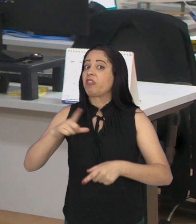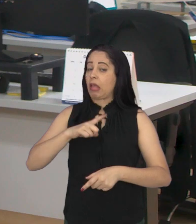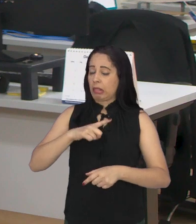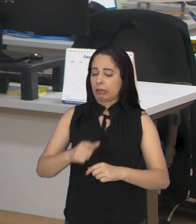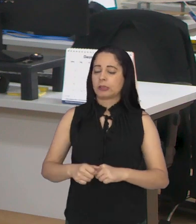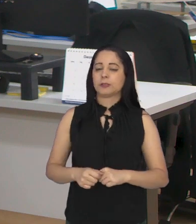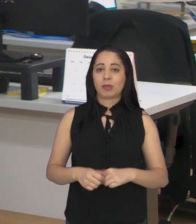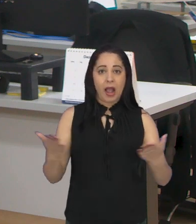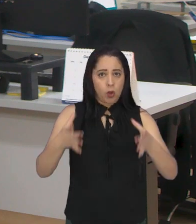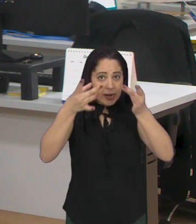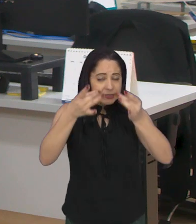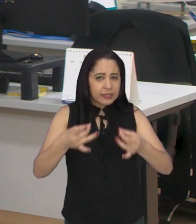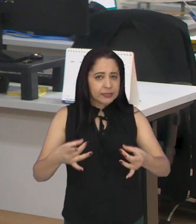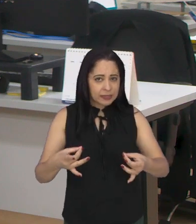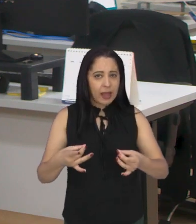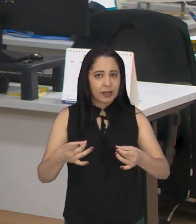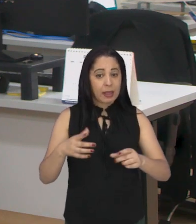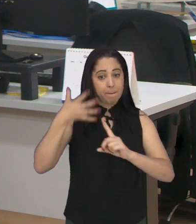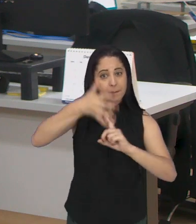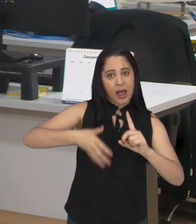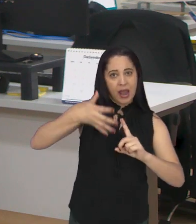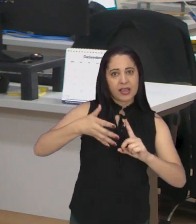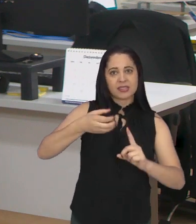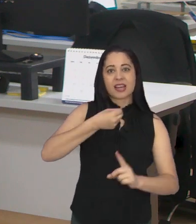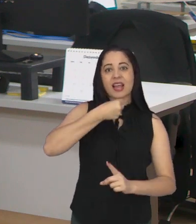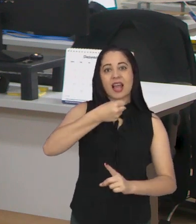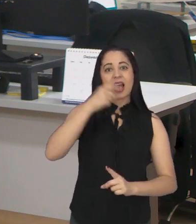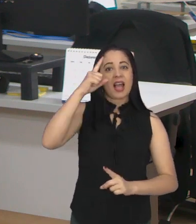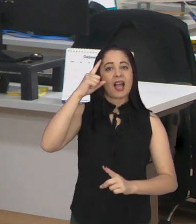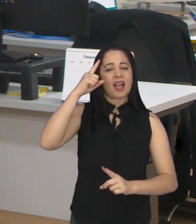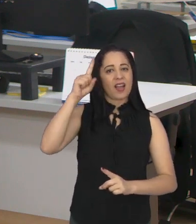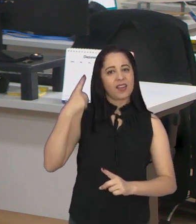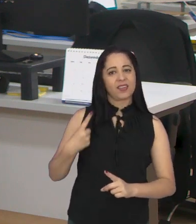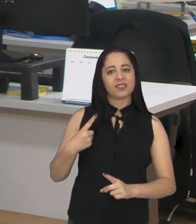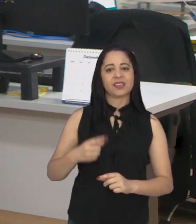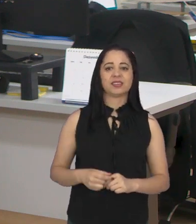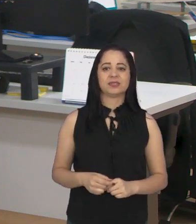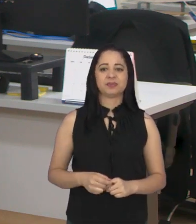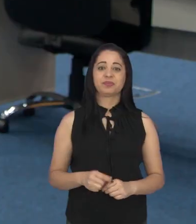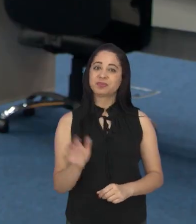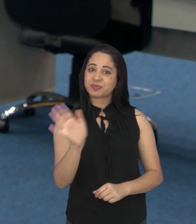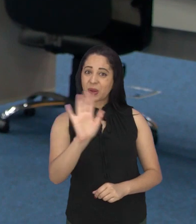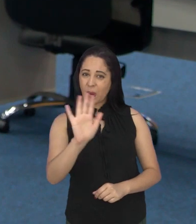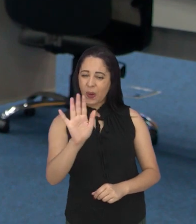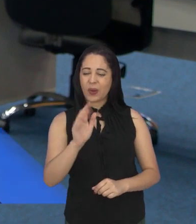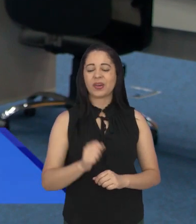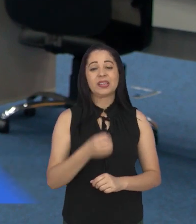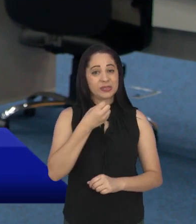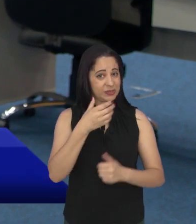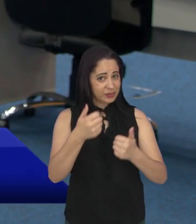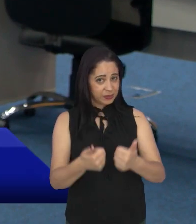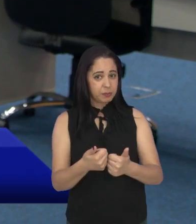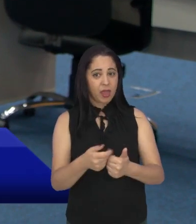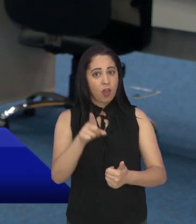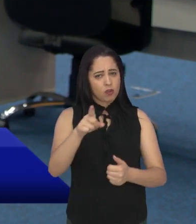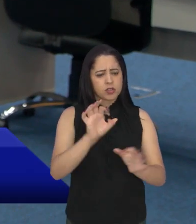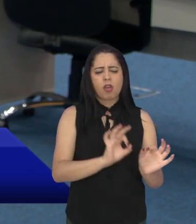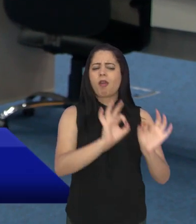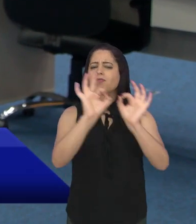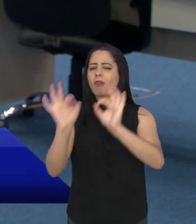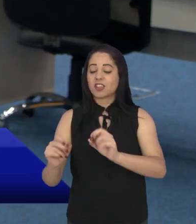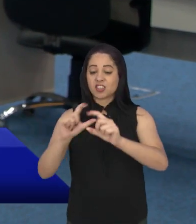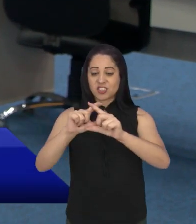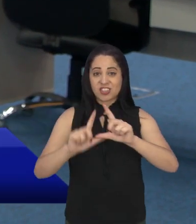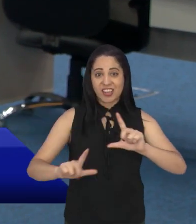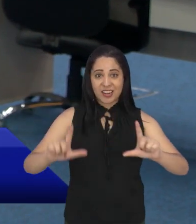vai trazer para a gente todos os detalhes sobre o encontro é a repórter Tamiris Vick. Tamiris, é com você. Oi pessoal, oi para você que está assistindo a